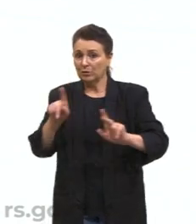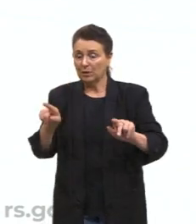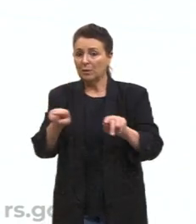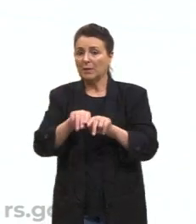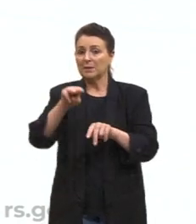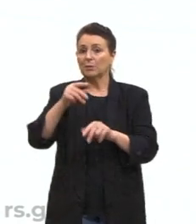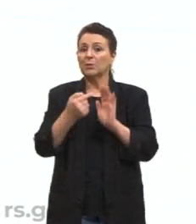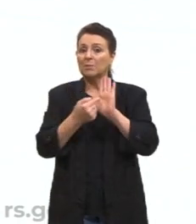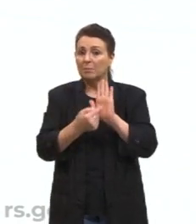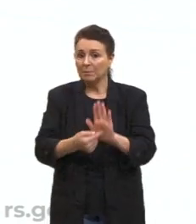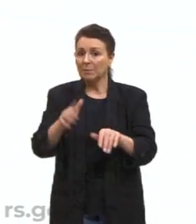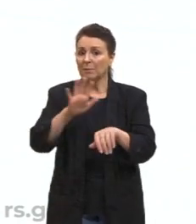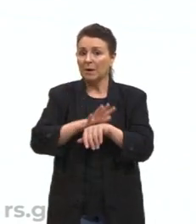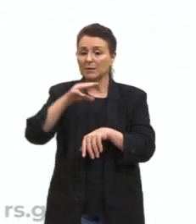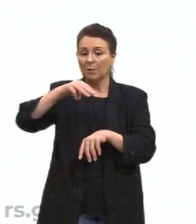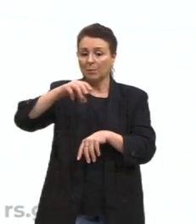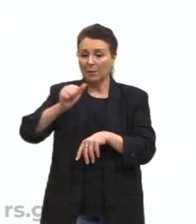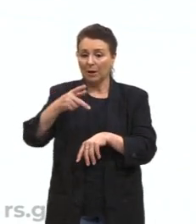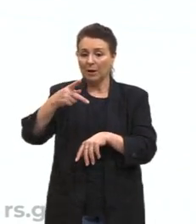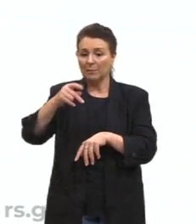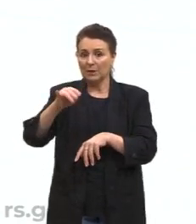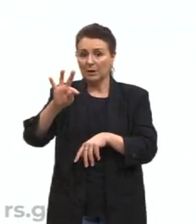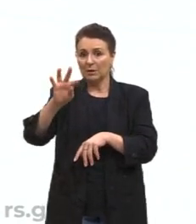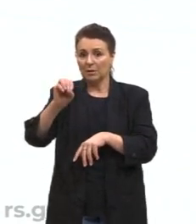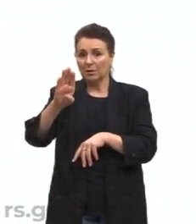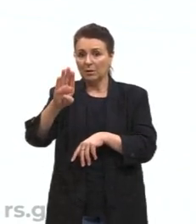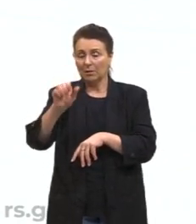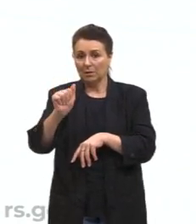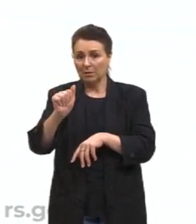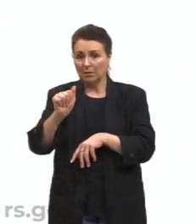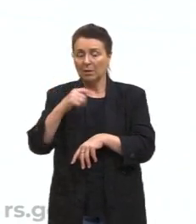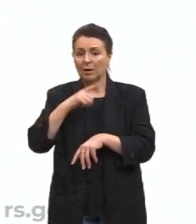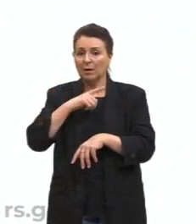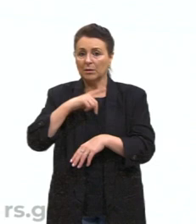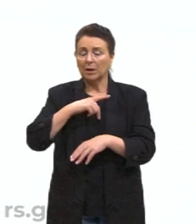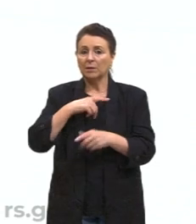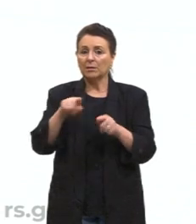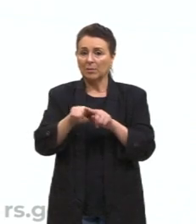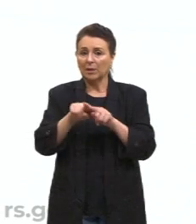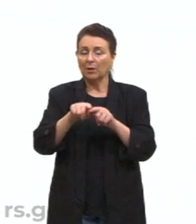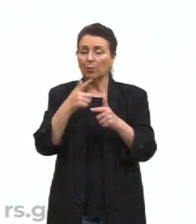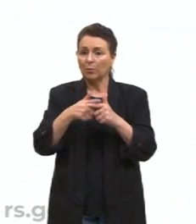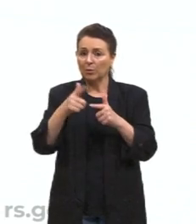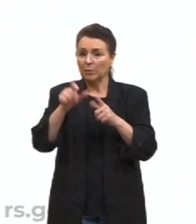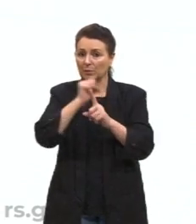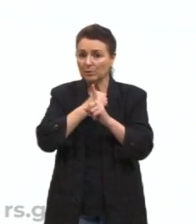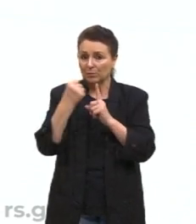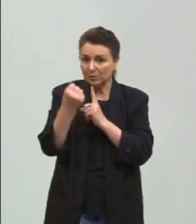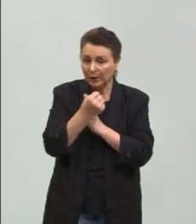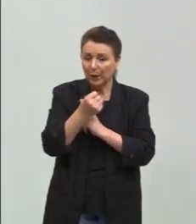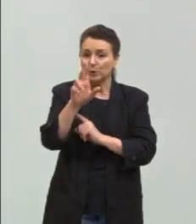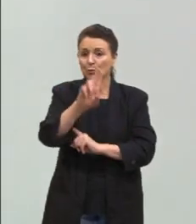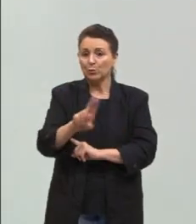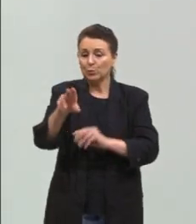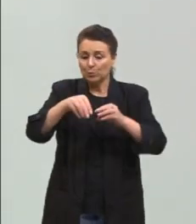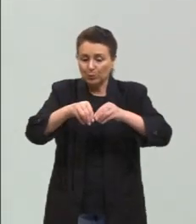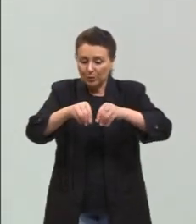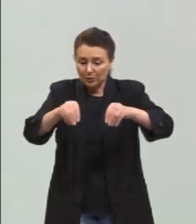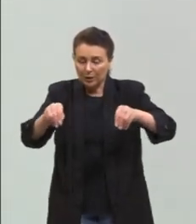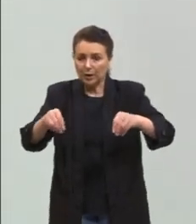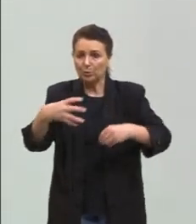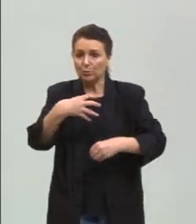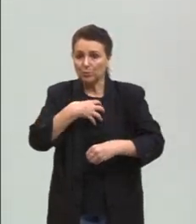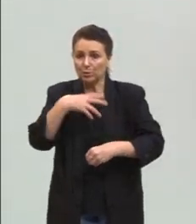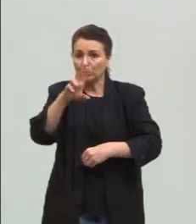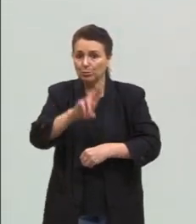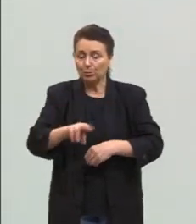Mapitoba. É um local também de grandes questões sociais, pelo uso da terra, a forma que se utiliza